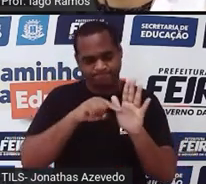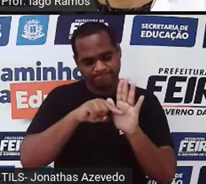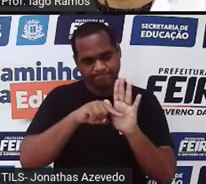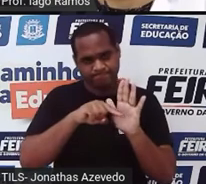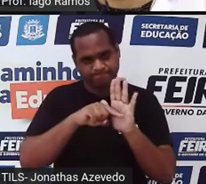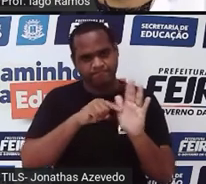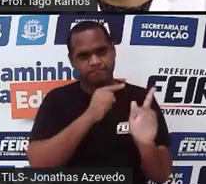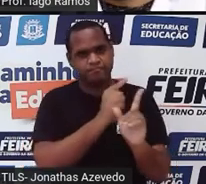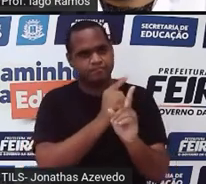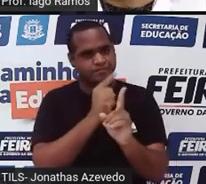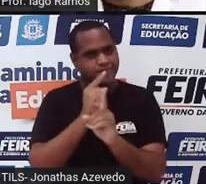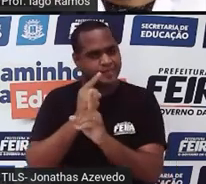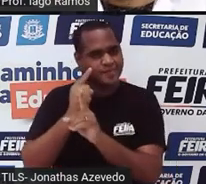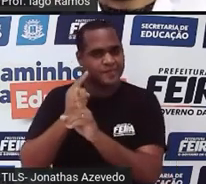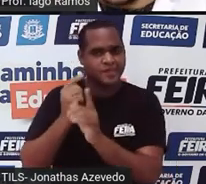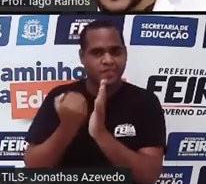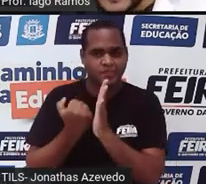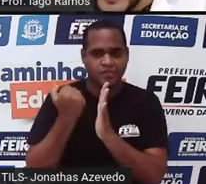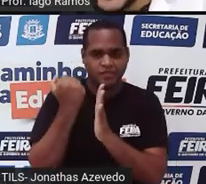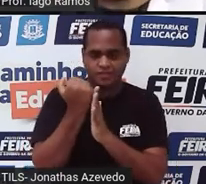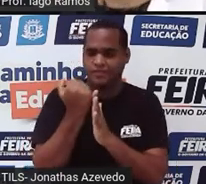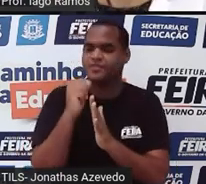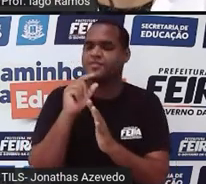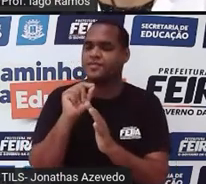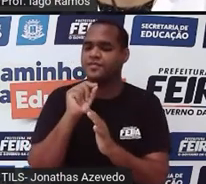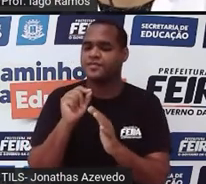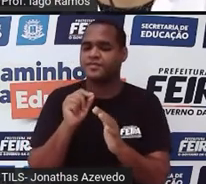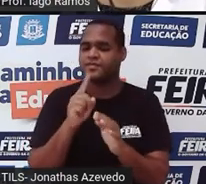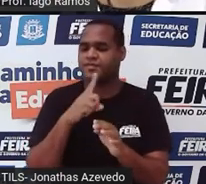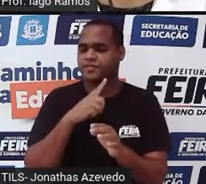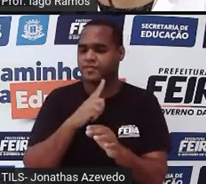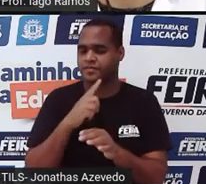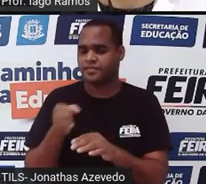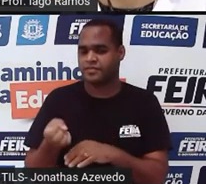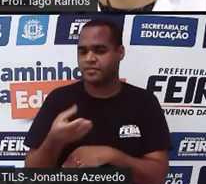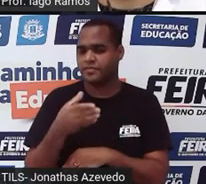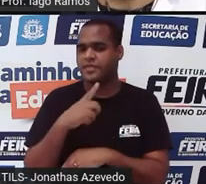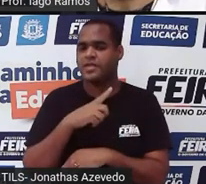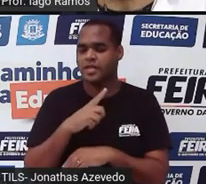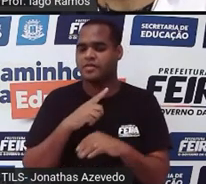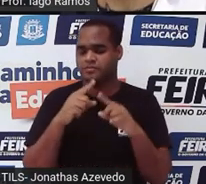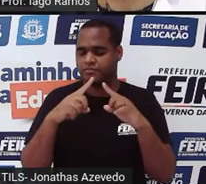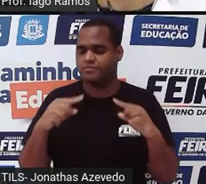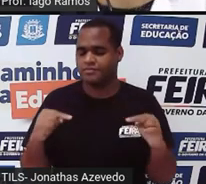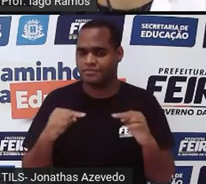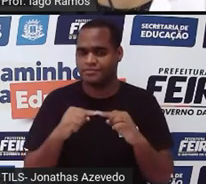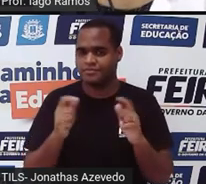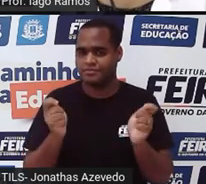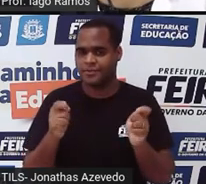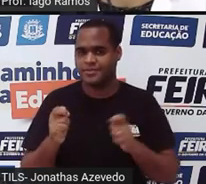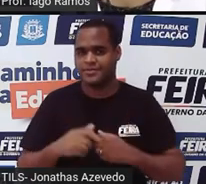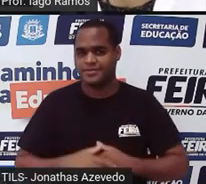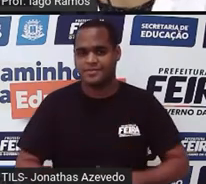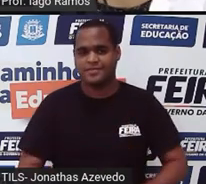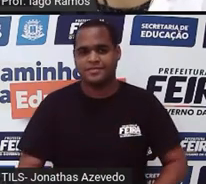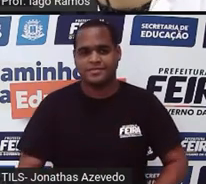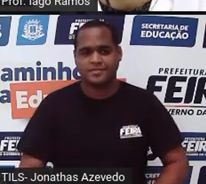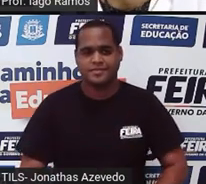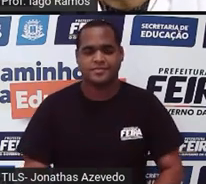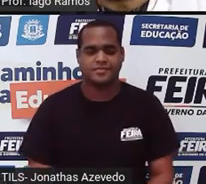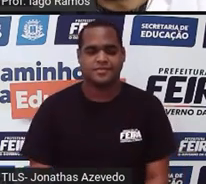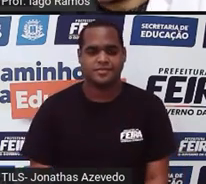mais sobre esses números triangulares, ok? Bom,